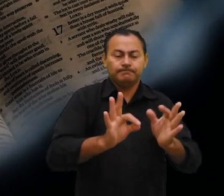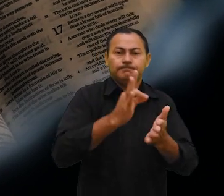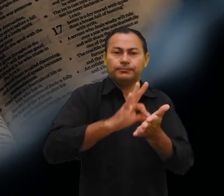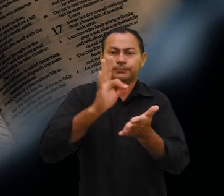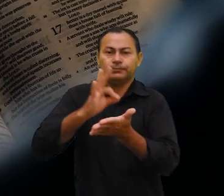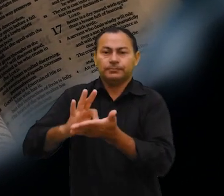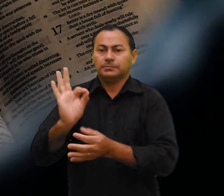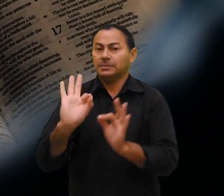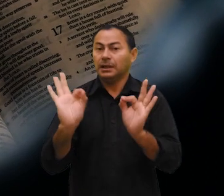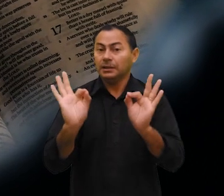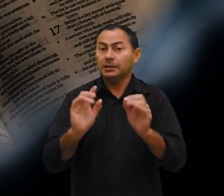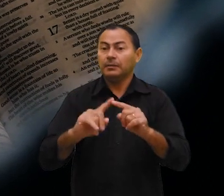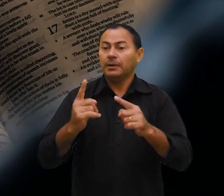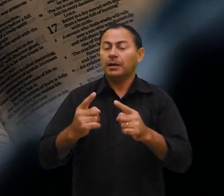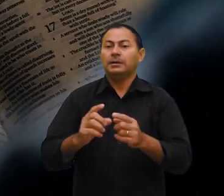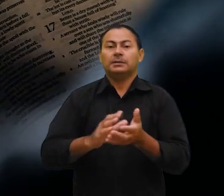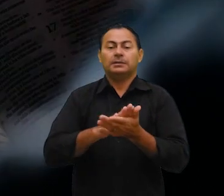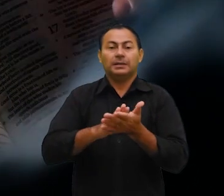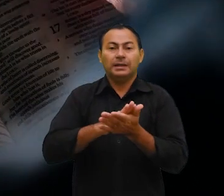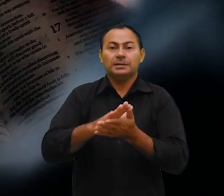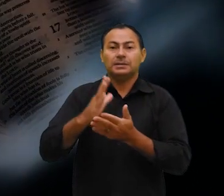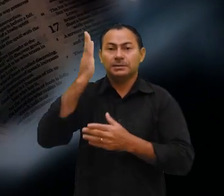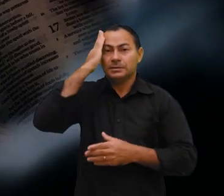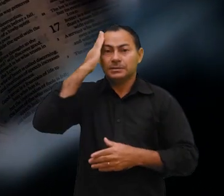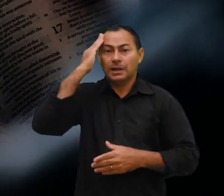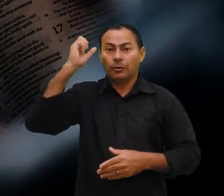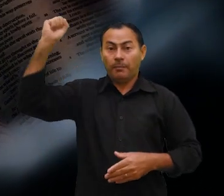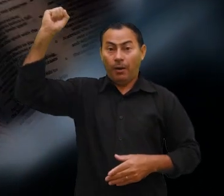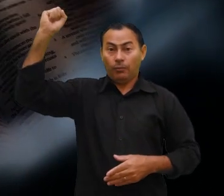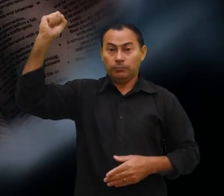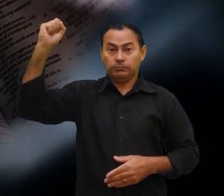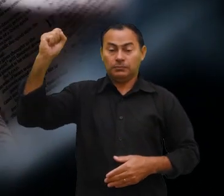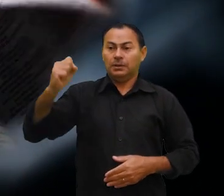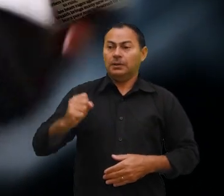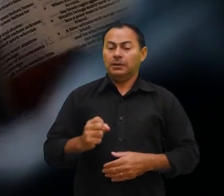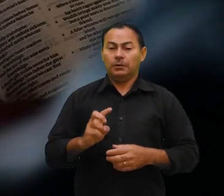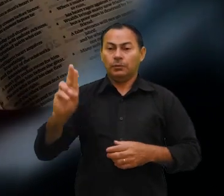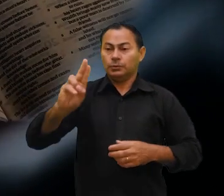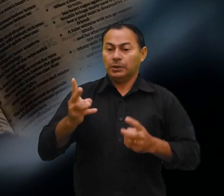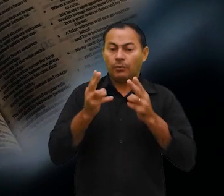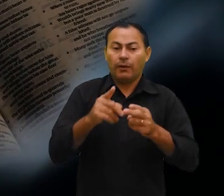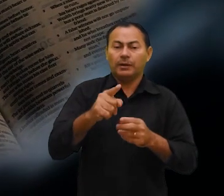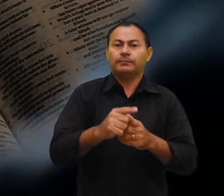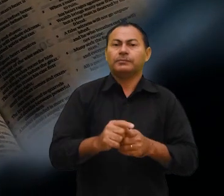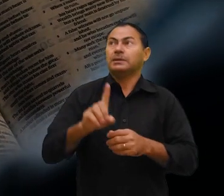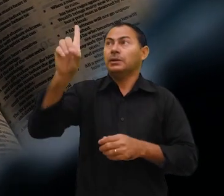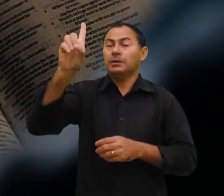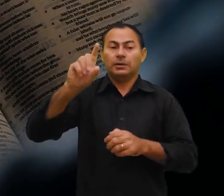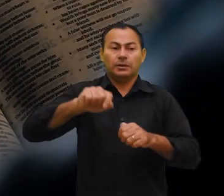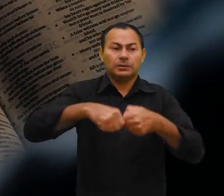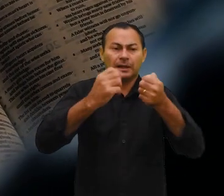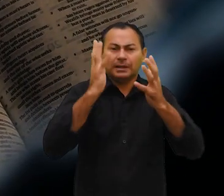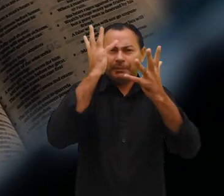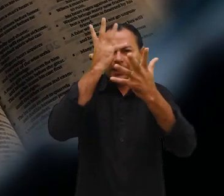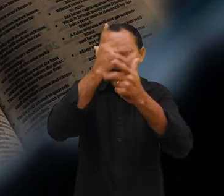Contudo, eu lhes digo que nem Salomão, em todo o seu esplendor, vestiu-se como um deles. Se Deus veste assim